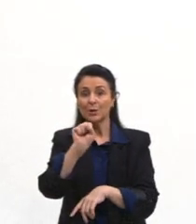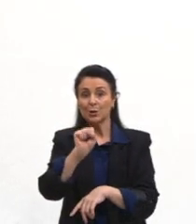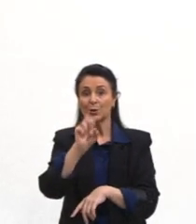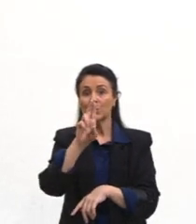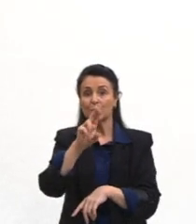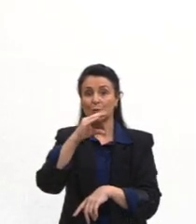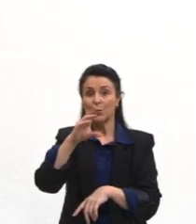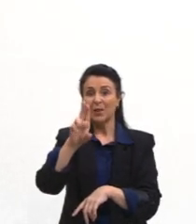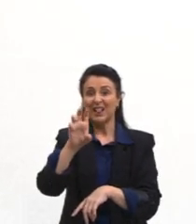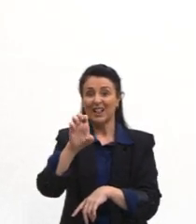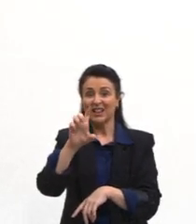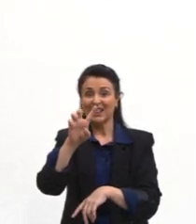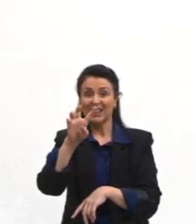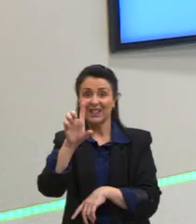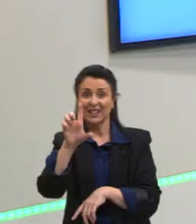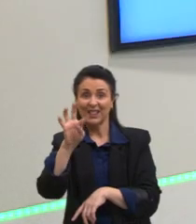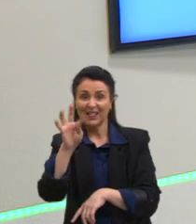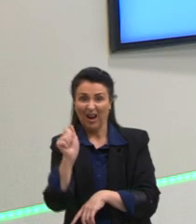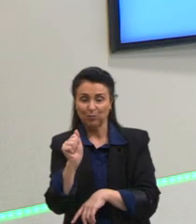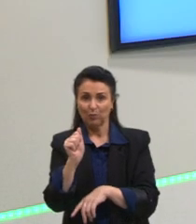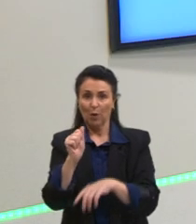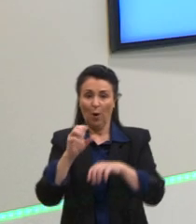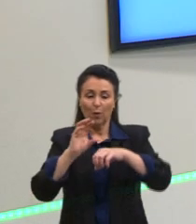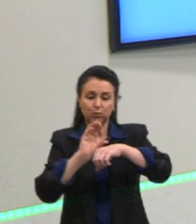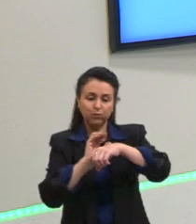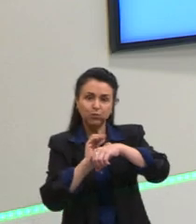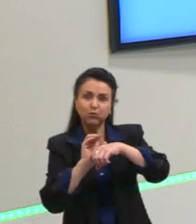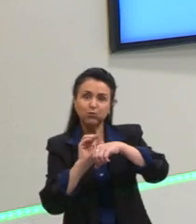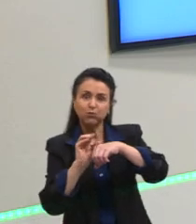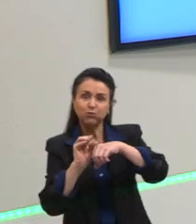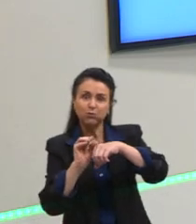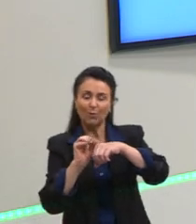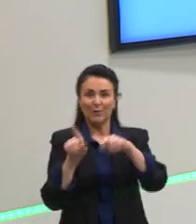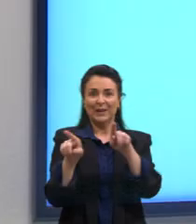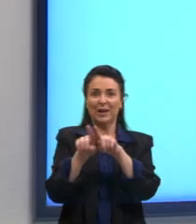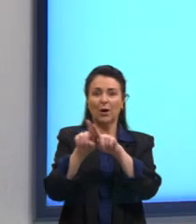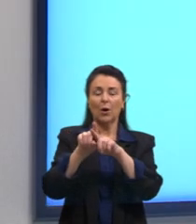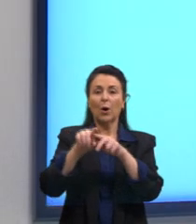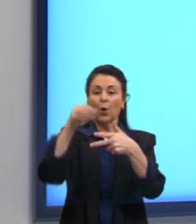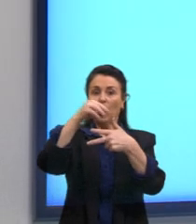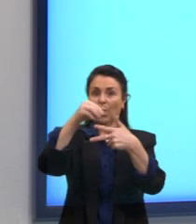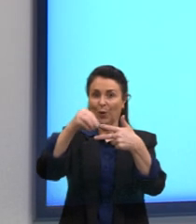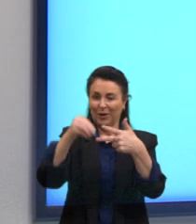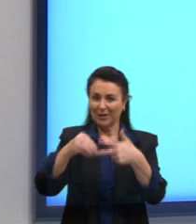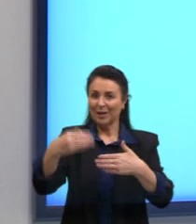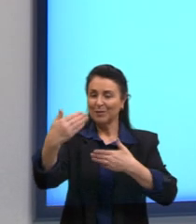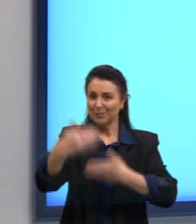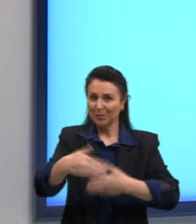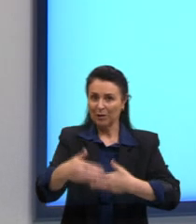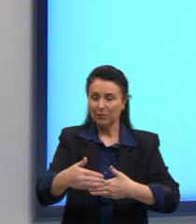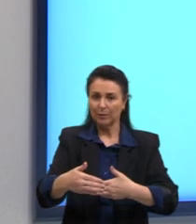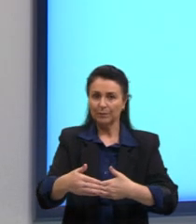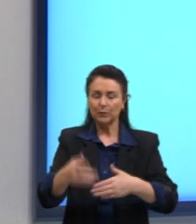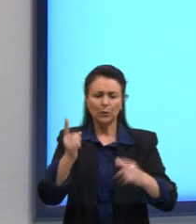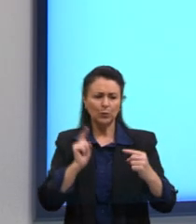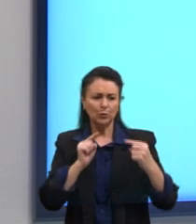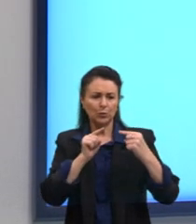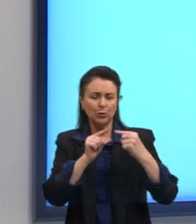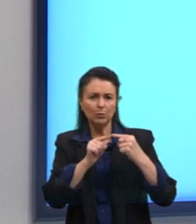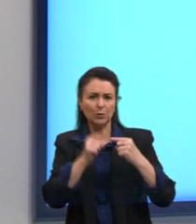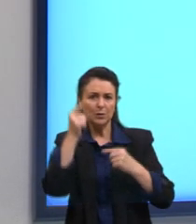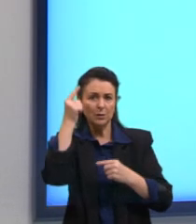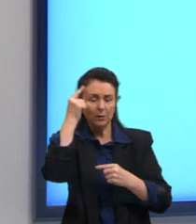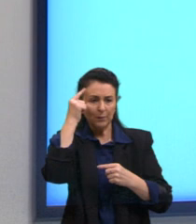Gente, essas duas questões caíram no Enem, no Enem anterior. Com o objetivo de identificar a melhor espécie